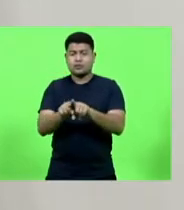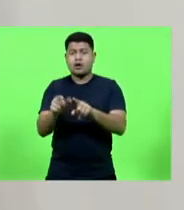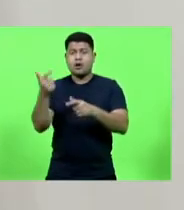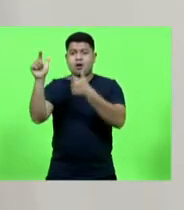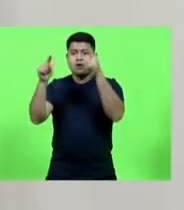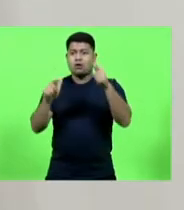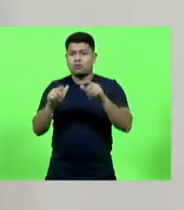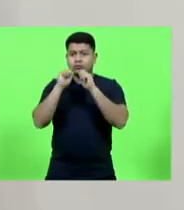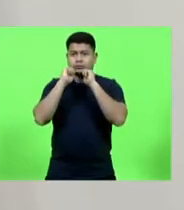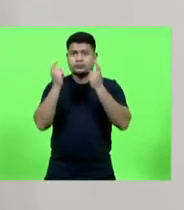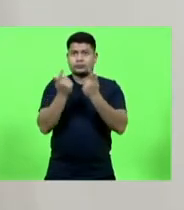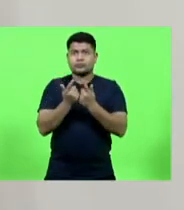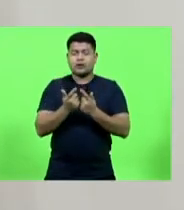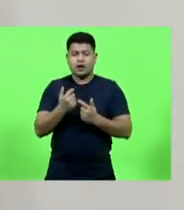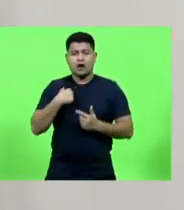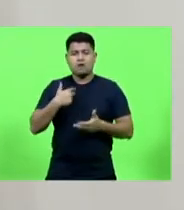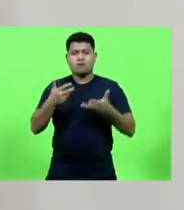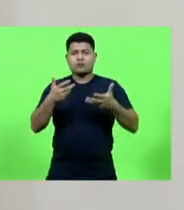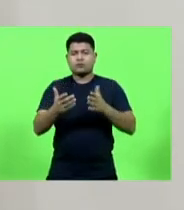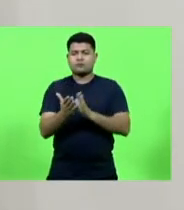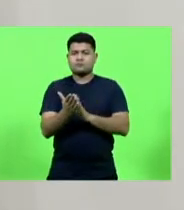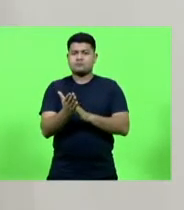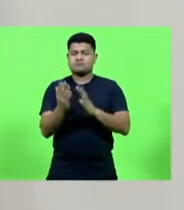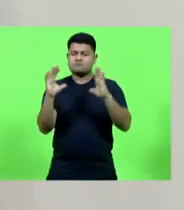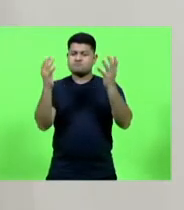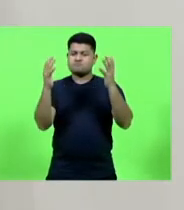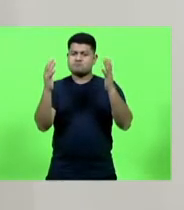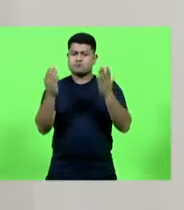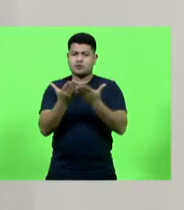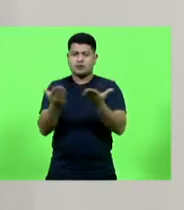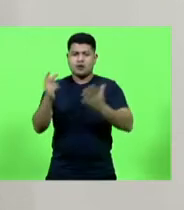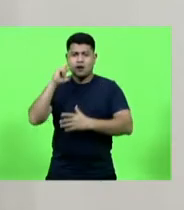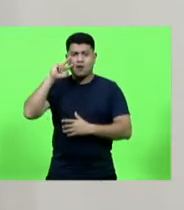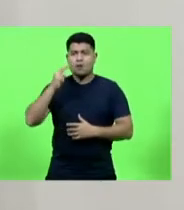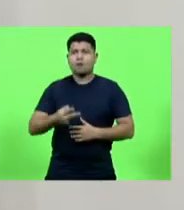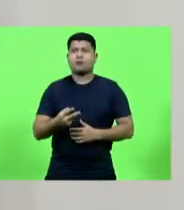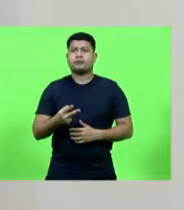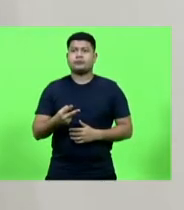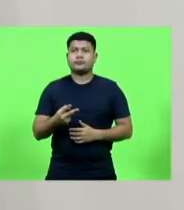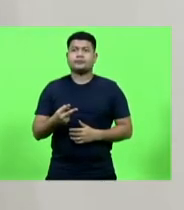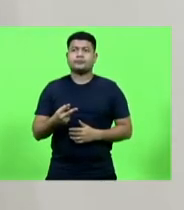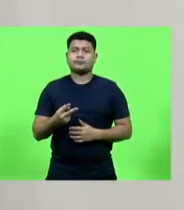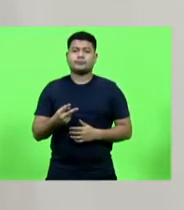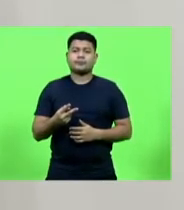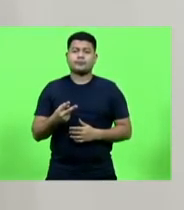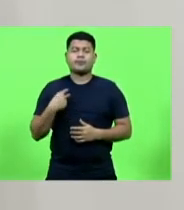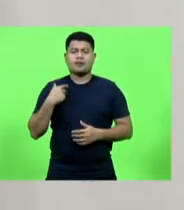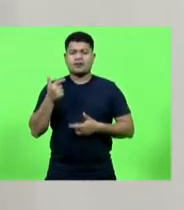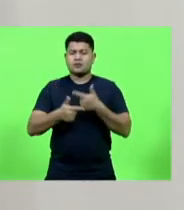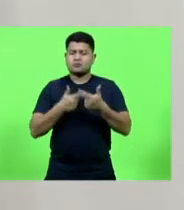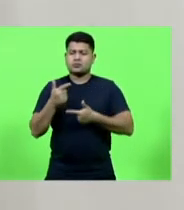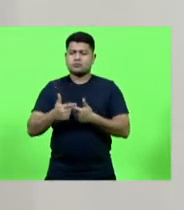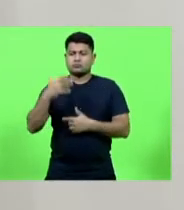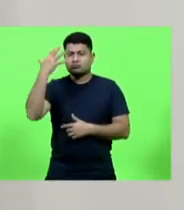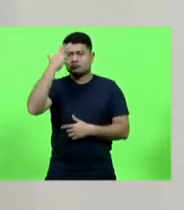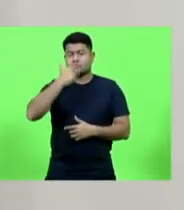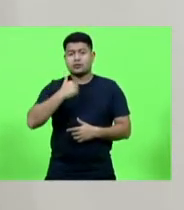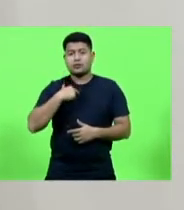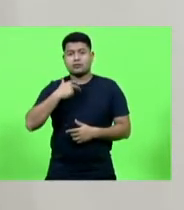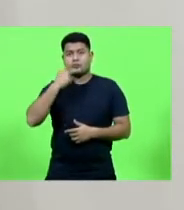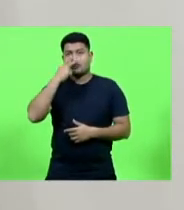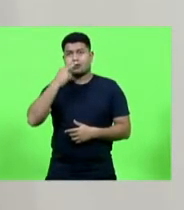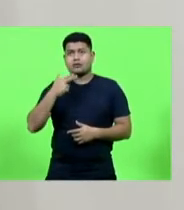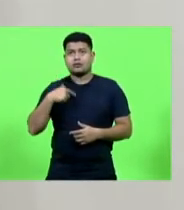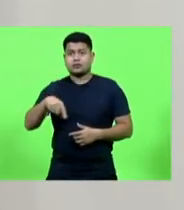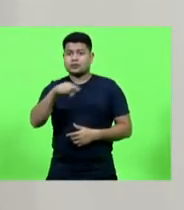Legislativas. Então, está aqui o meu aplauso, o meu reconhecimento, é de fato um trabalho muito bonito, parece que a gente vê aqui